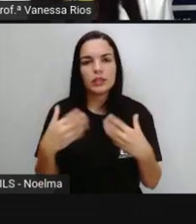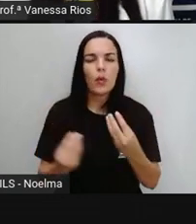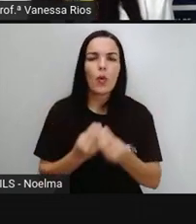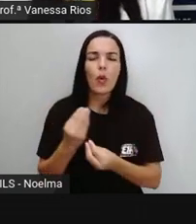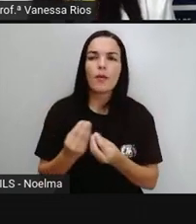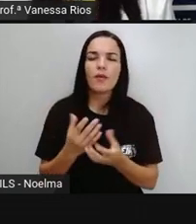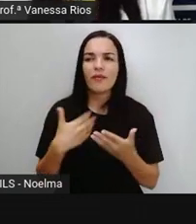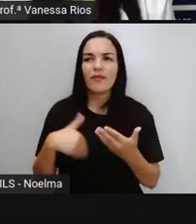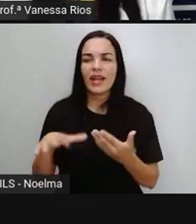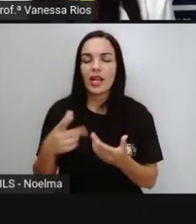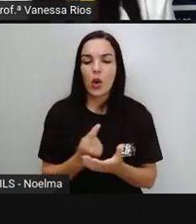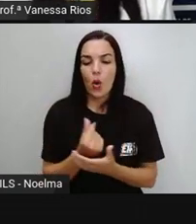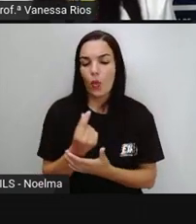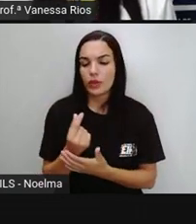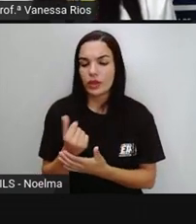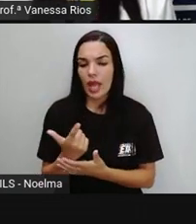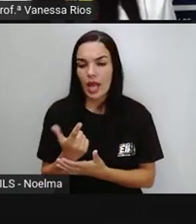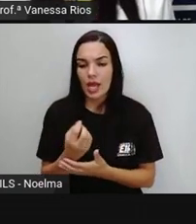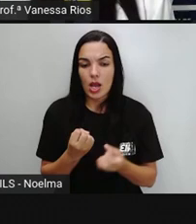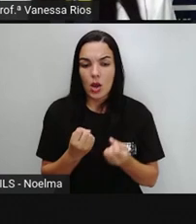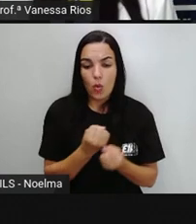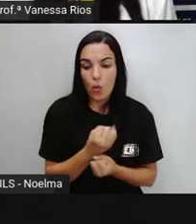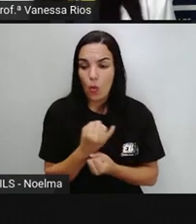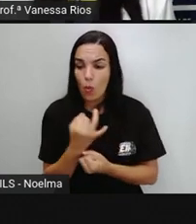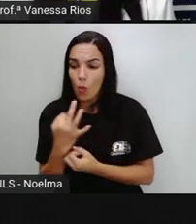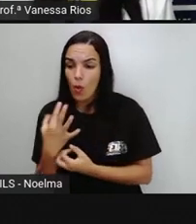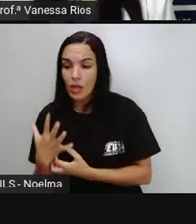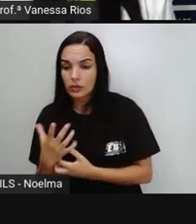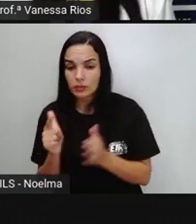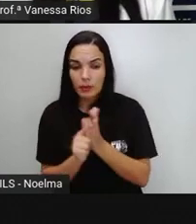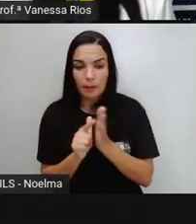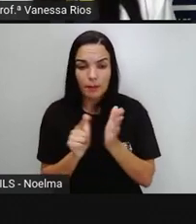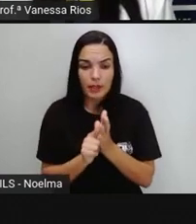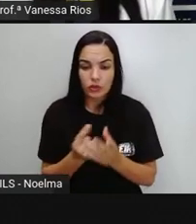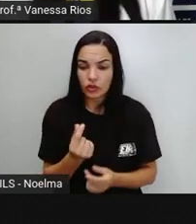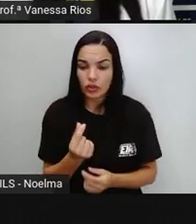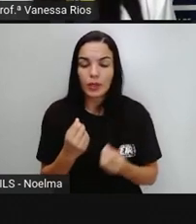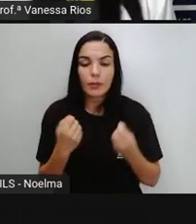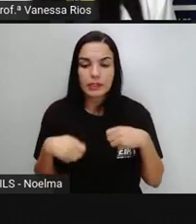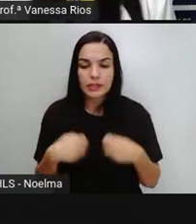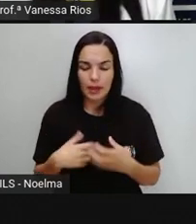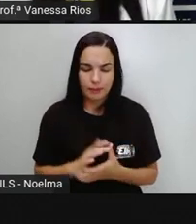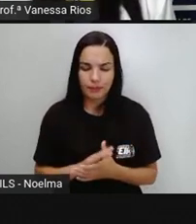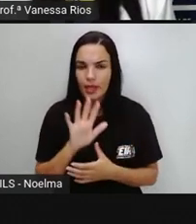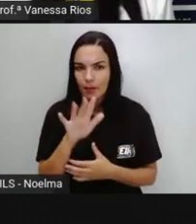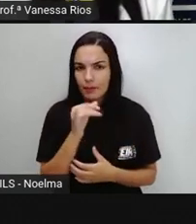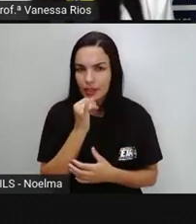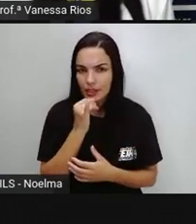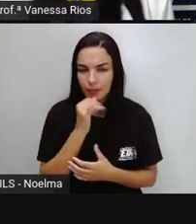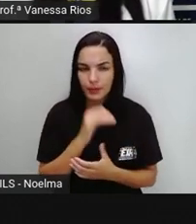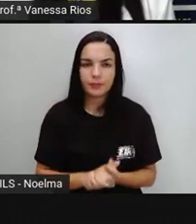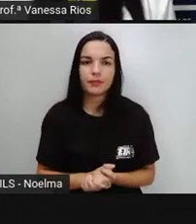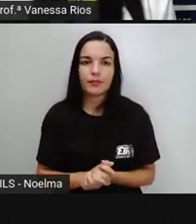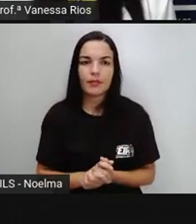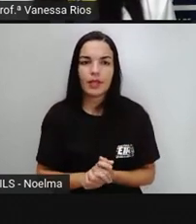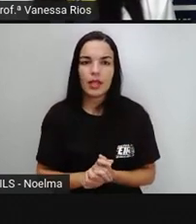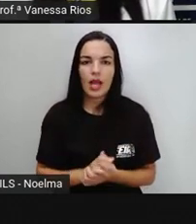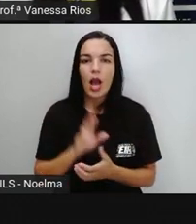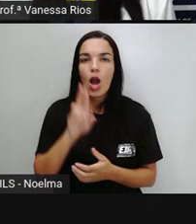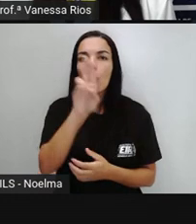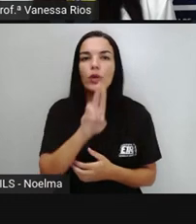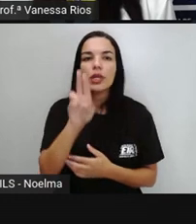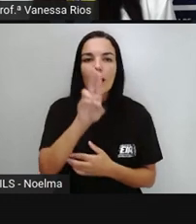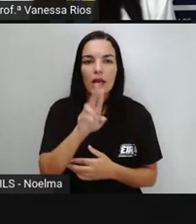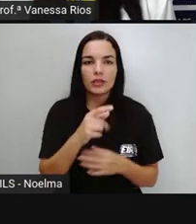contar as cédulas E saber quantas cédulas De cada valor Ele vai precisar Então primeiro As unidades